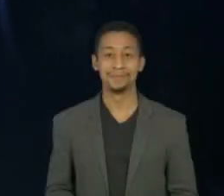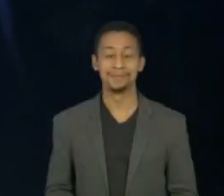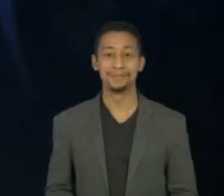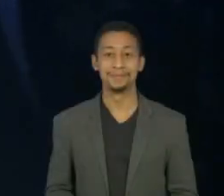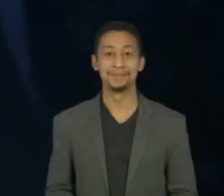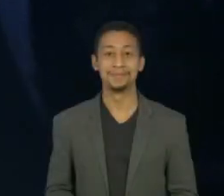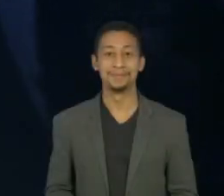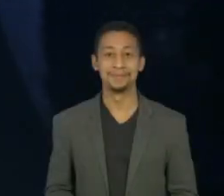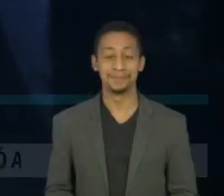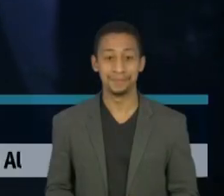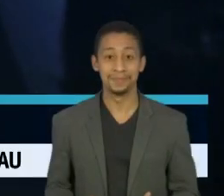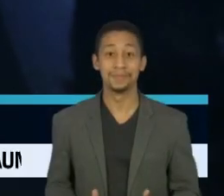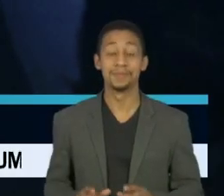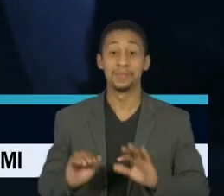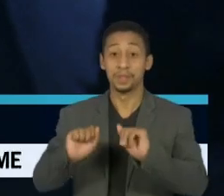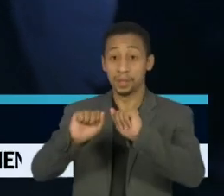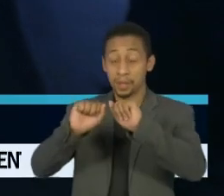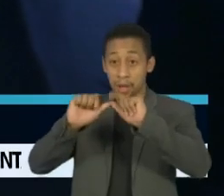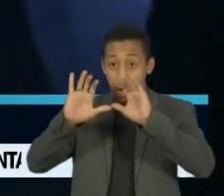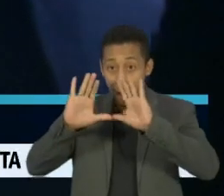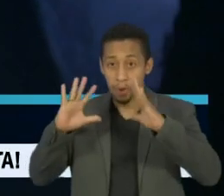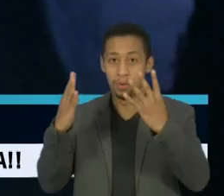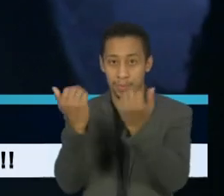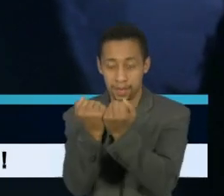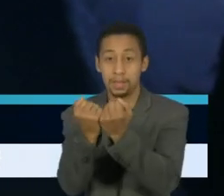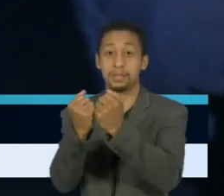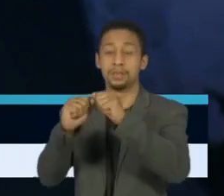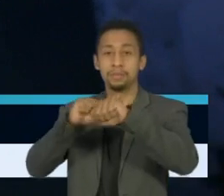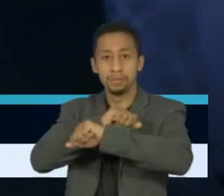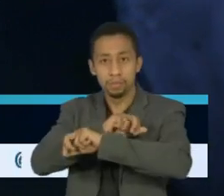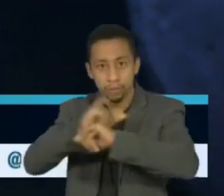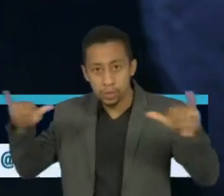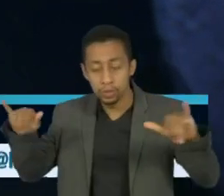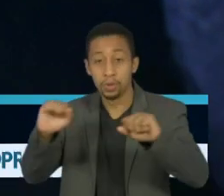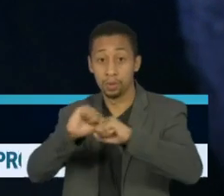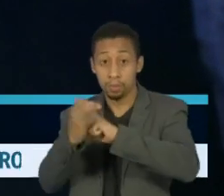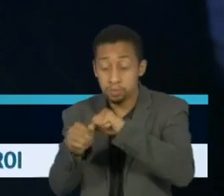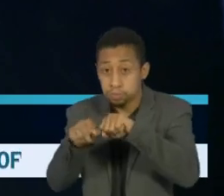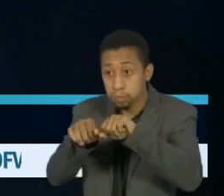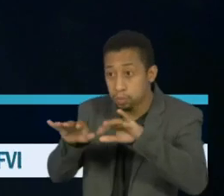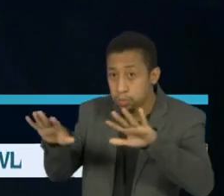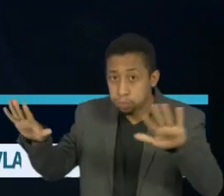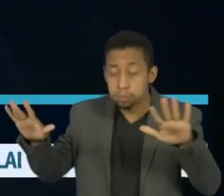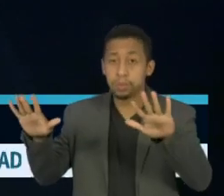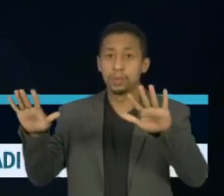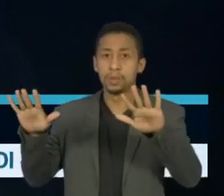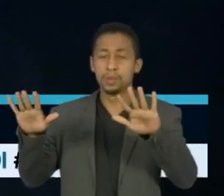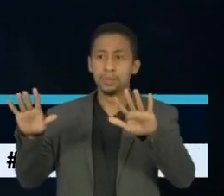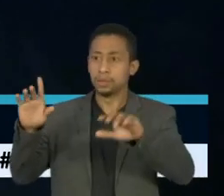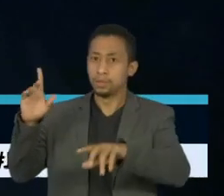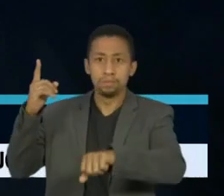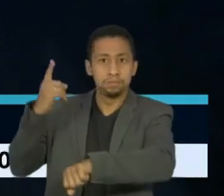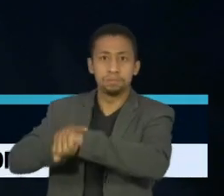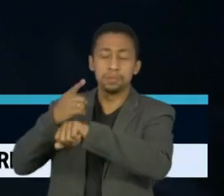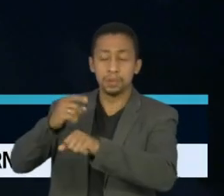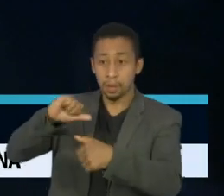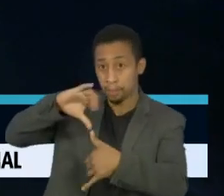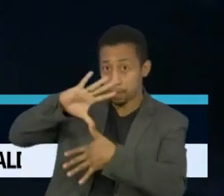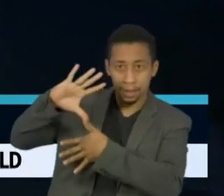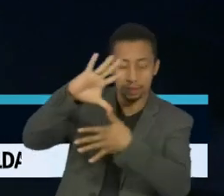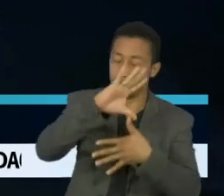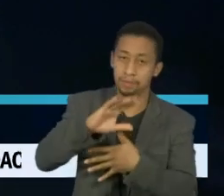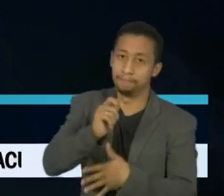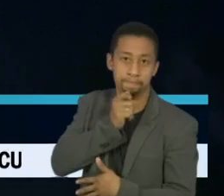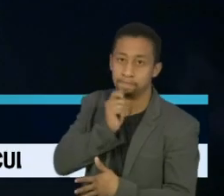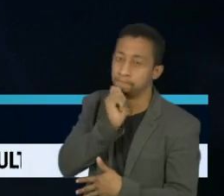A Organização Mundial da Saúde alertou que a pandemia de Covid-19 ainda não chegou no pico na América Latina. A entidade estima que o mundo